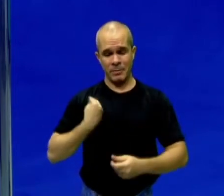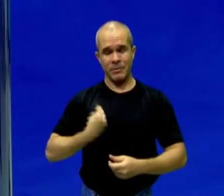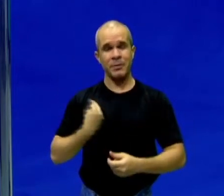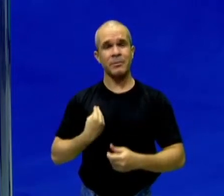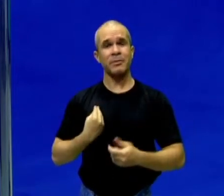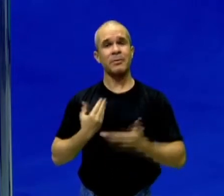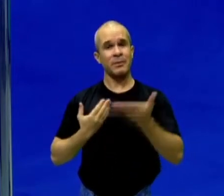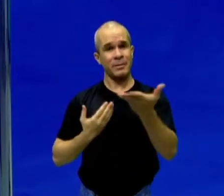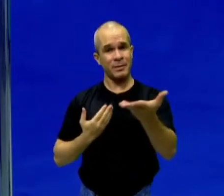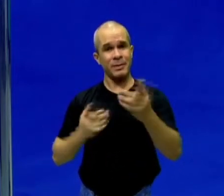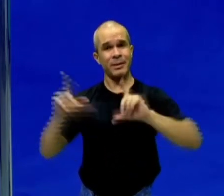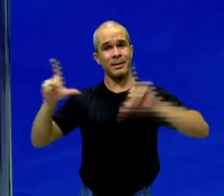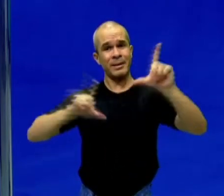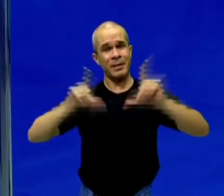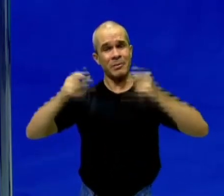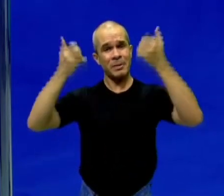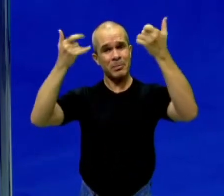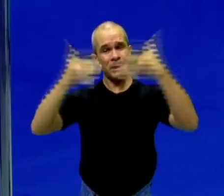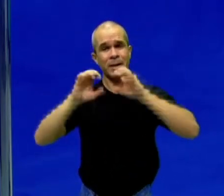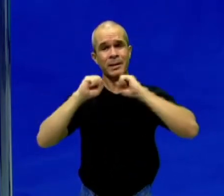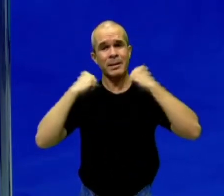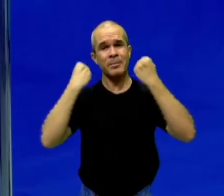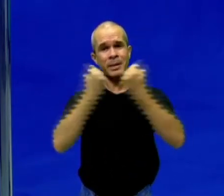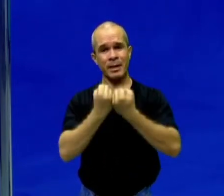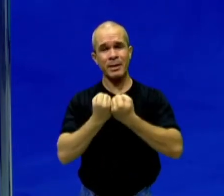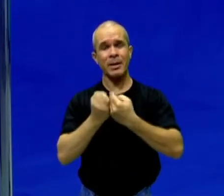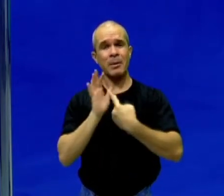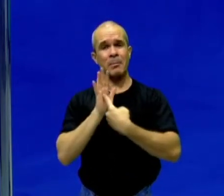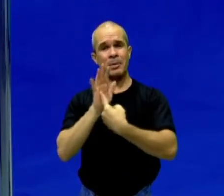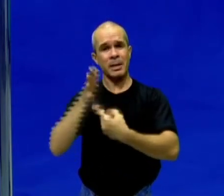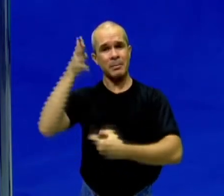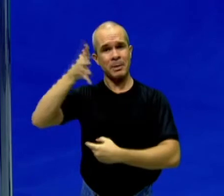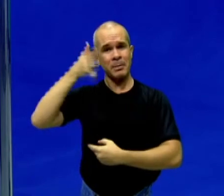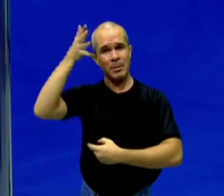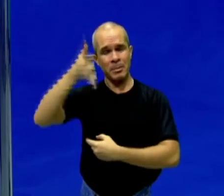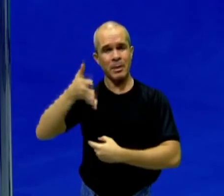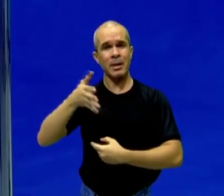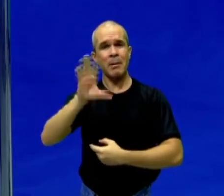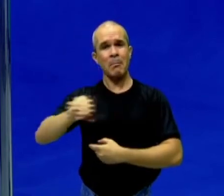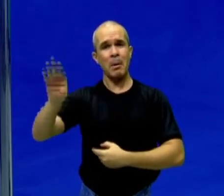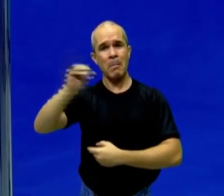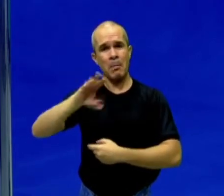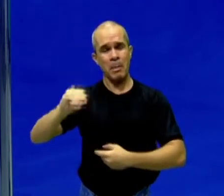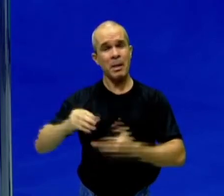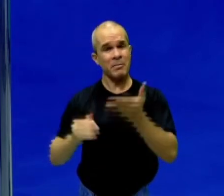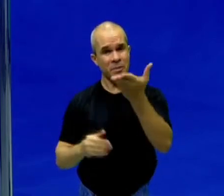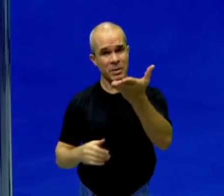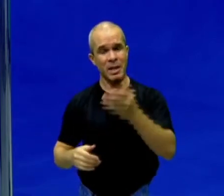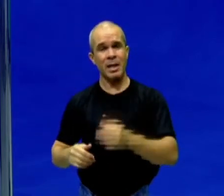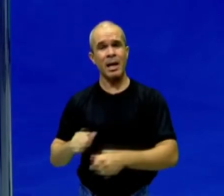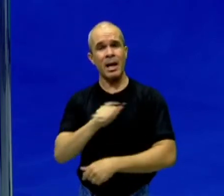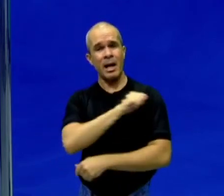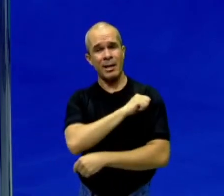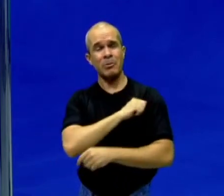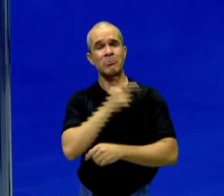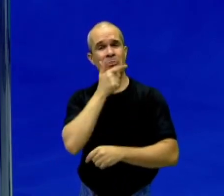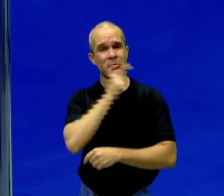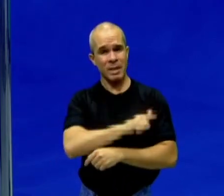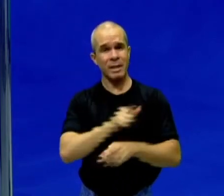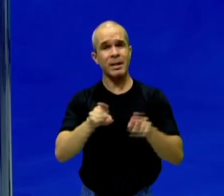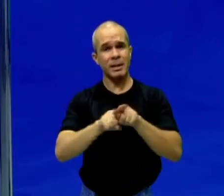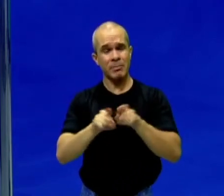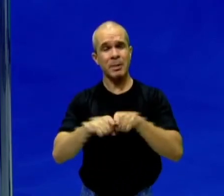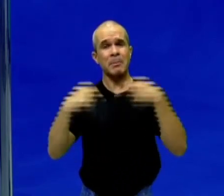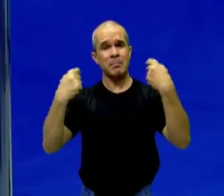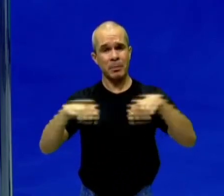e falar sobre seminário, uma exposição oral. E você, aluno do oitavo ano, você tem que conquistar